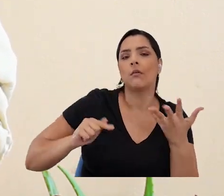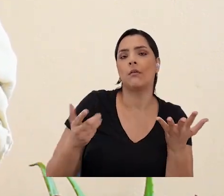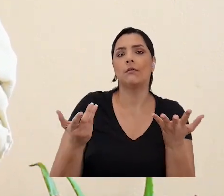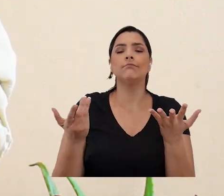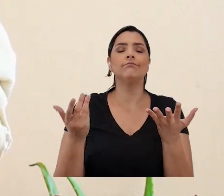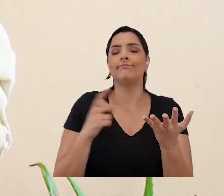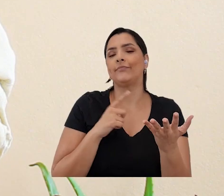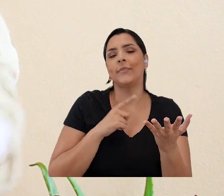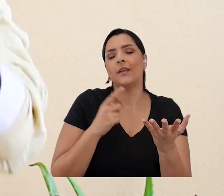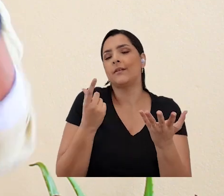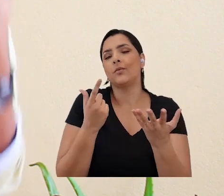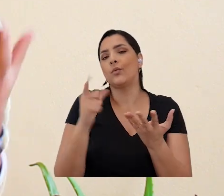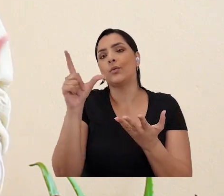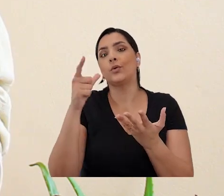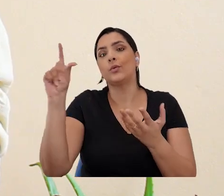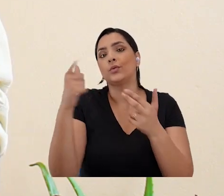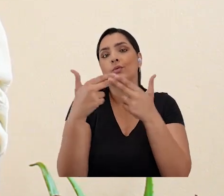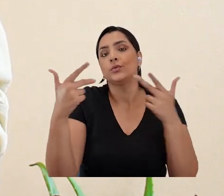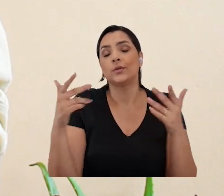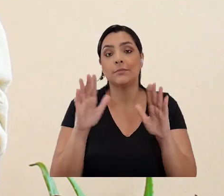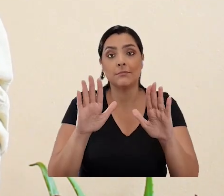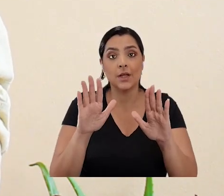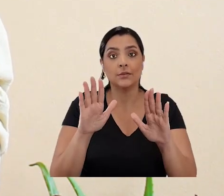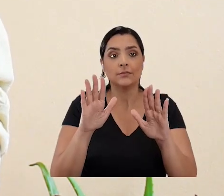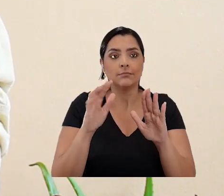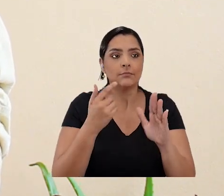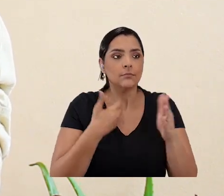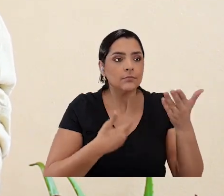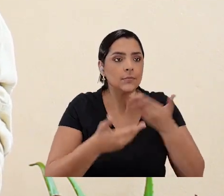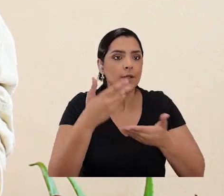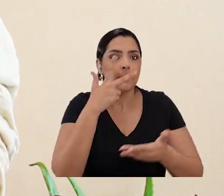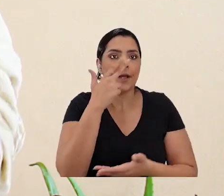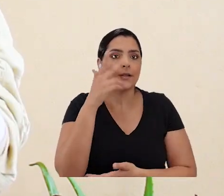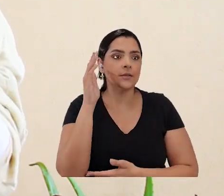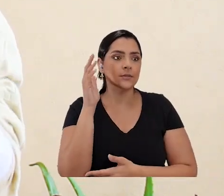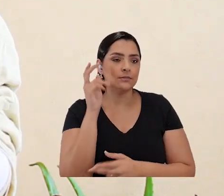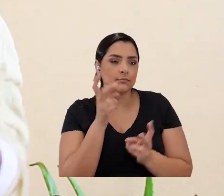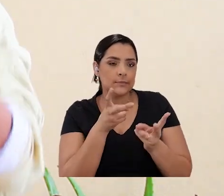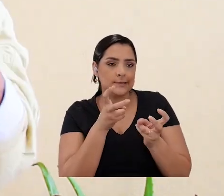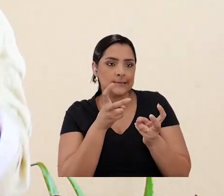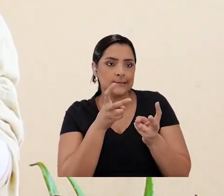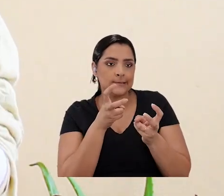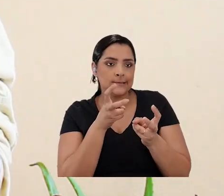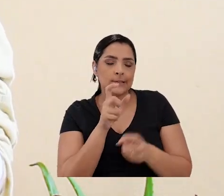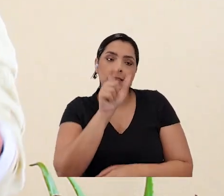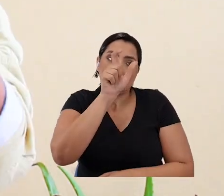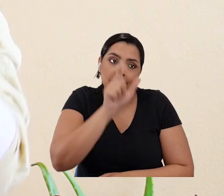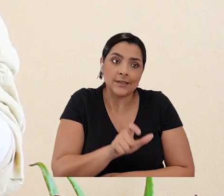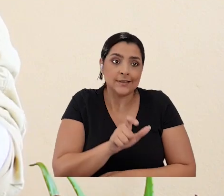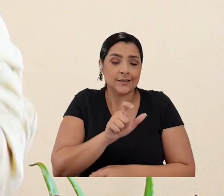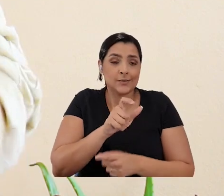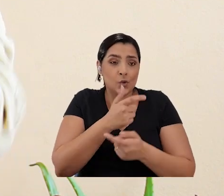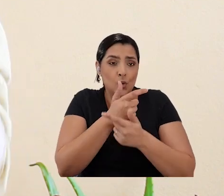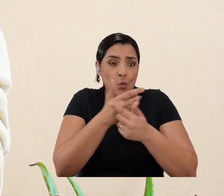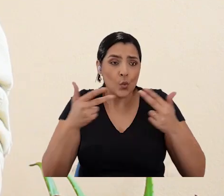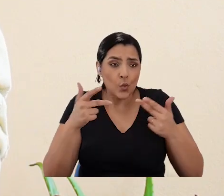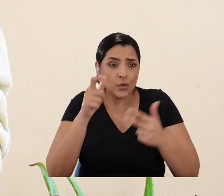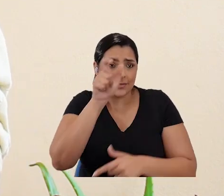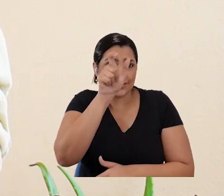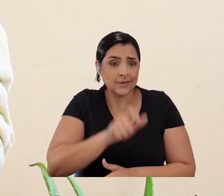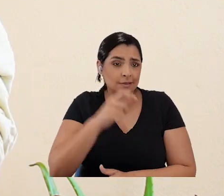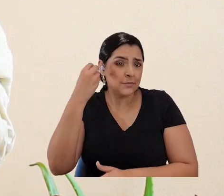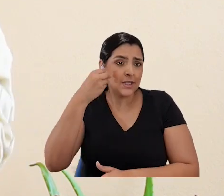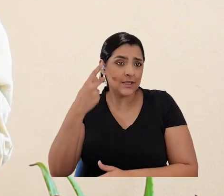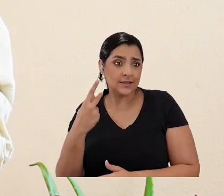porque, enfim, tem várias demandas ali, né. A escuta parece ser sempre enviesada na perspectiva de que aquele corpo, a coisa mais